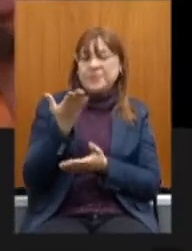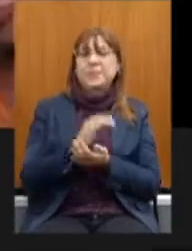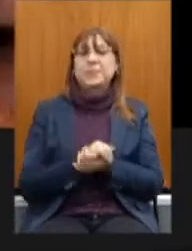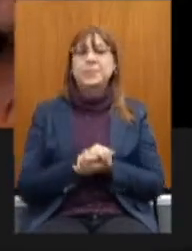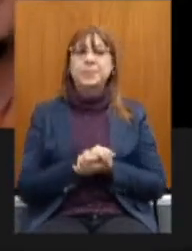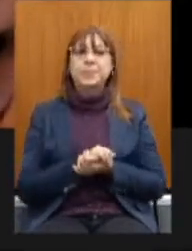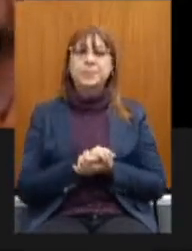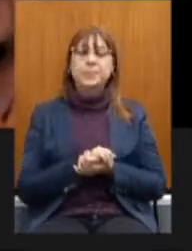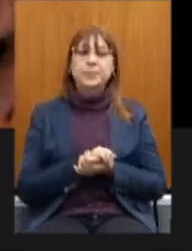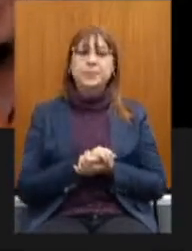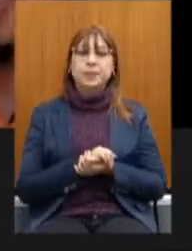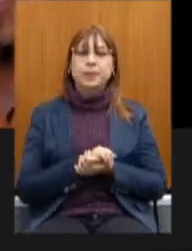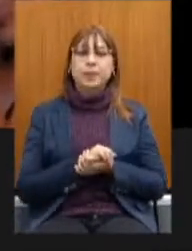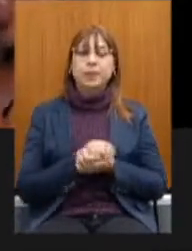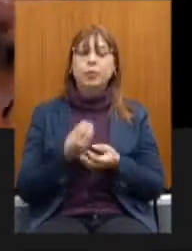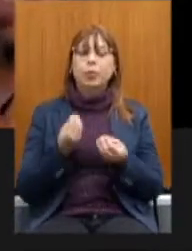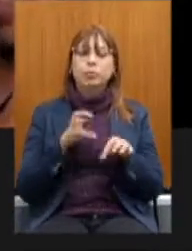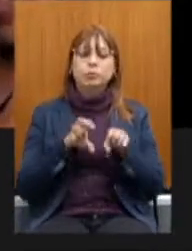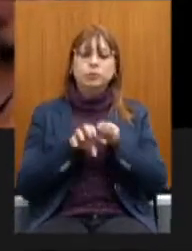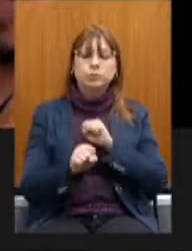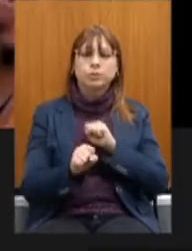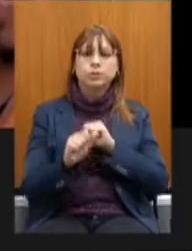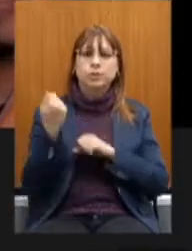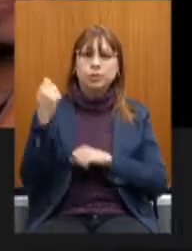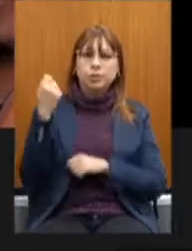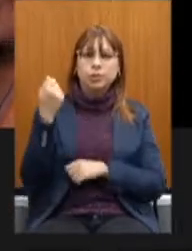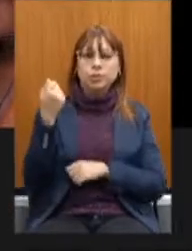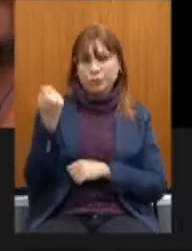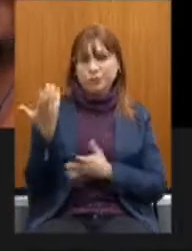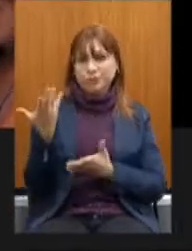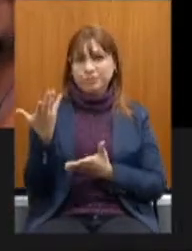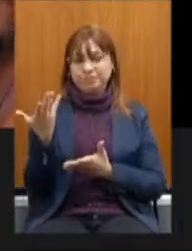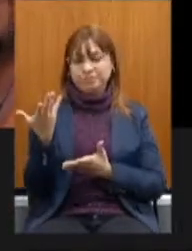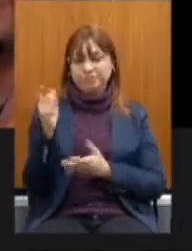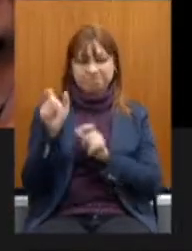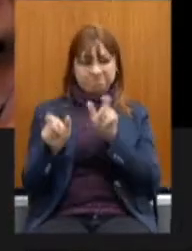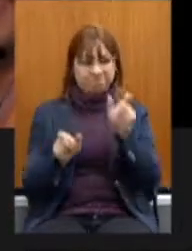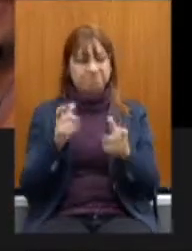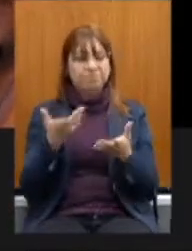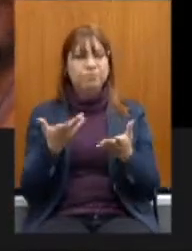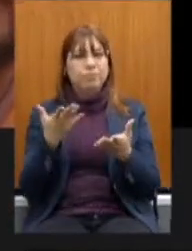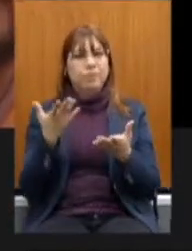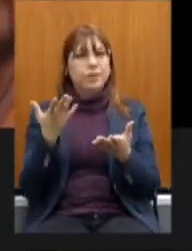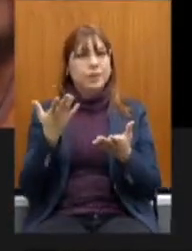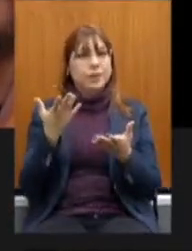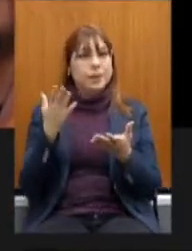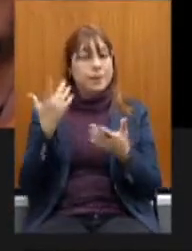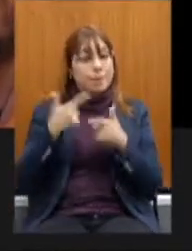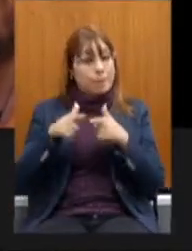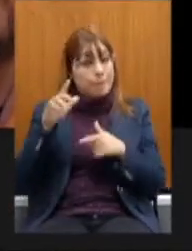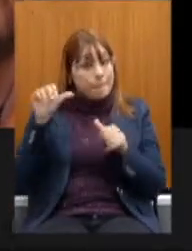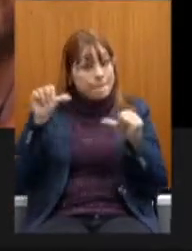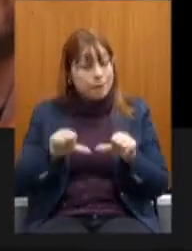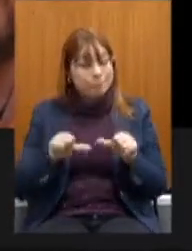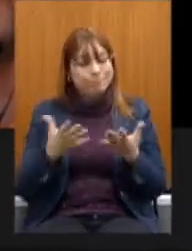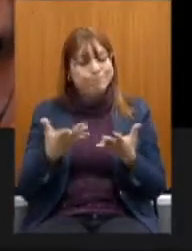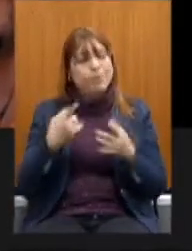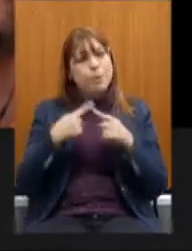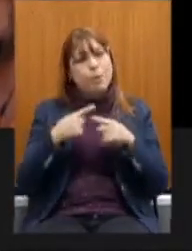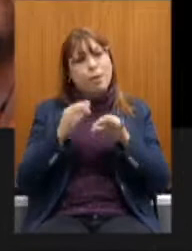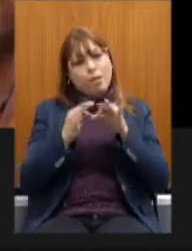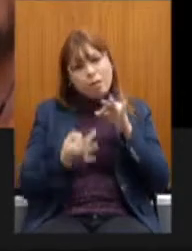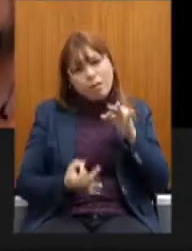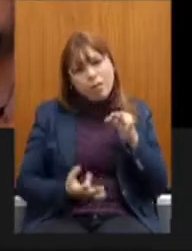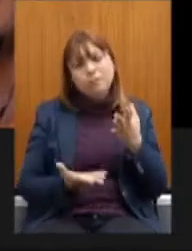A formação do artista, que a gente vai começar a entrar no nosso principal problema, ela é longa, demanda recursos e dedicação